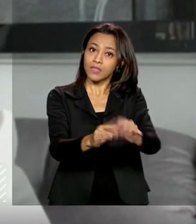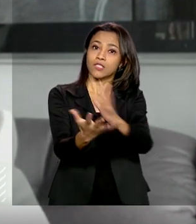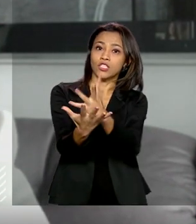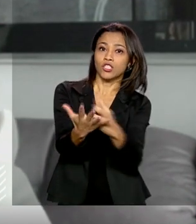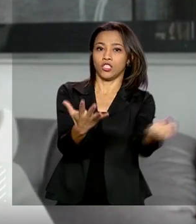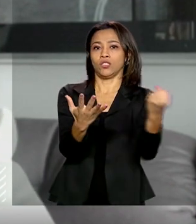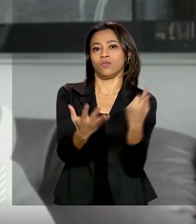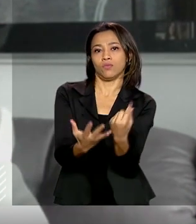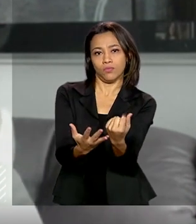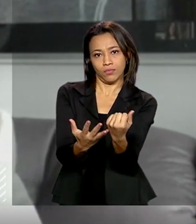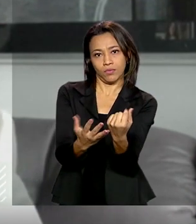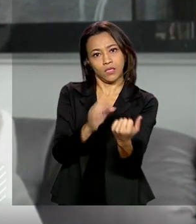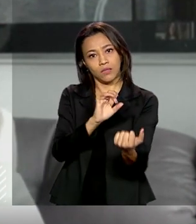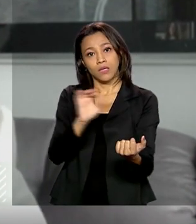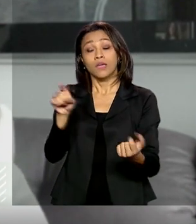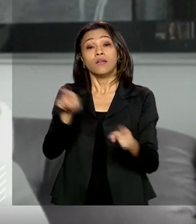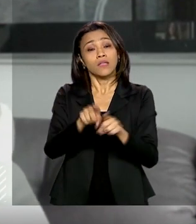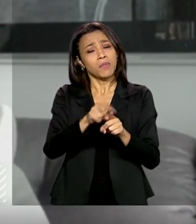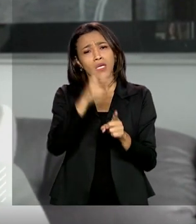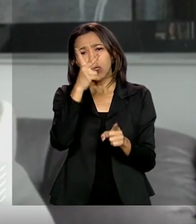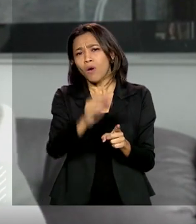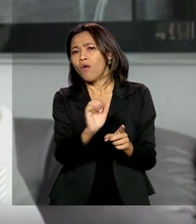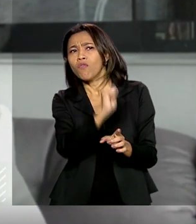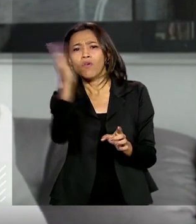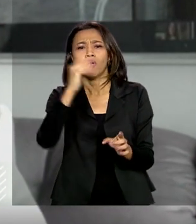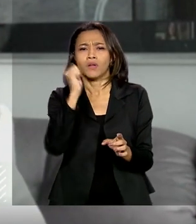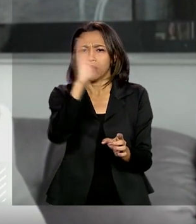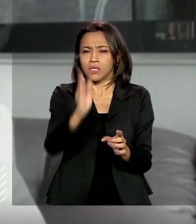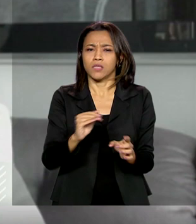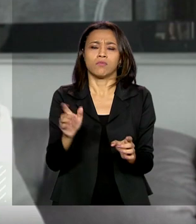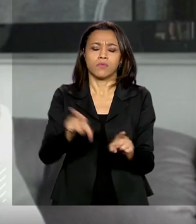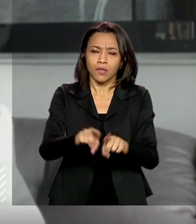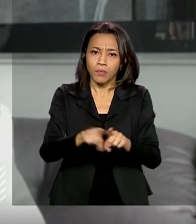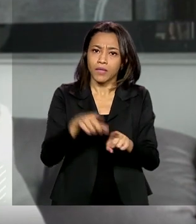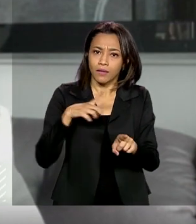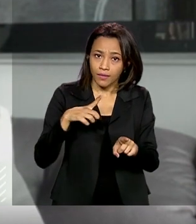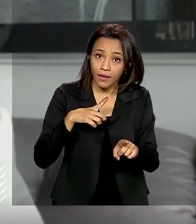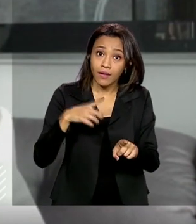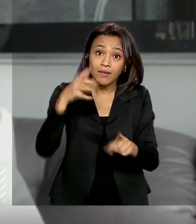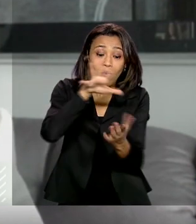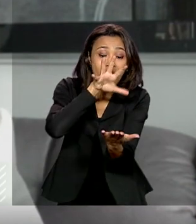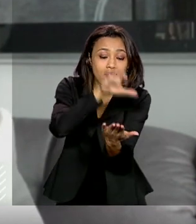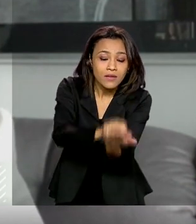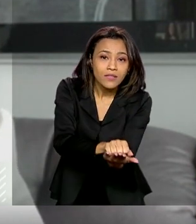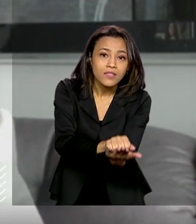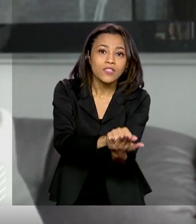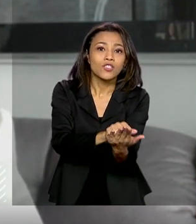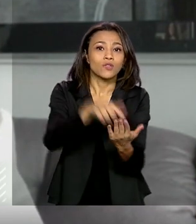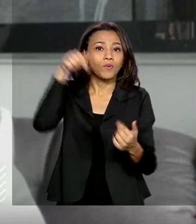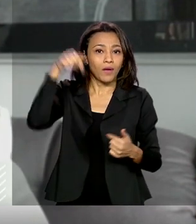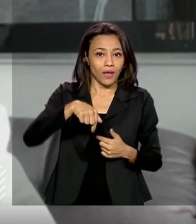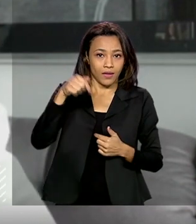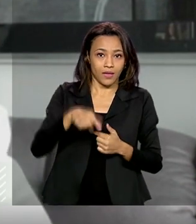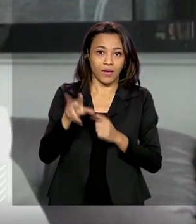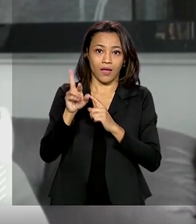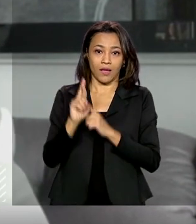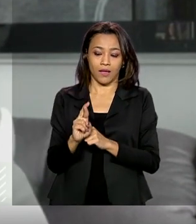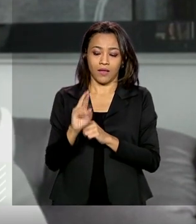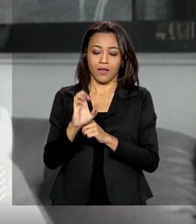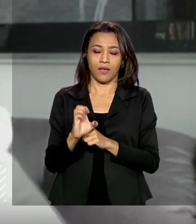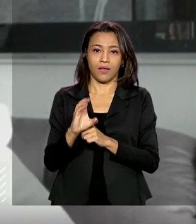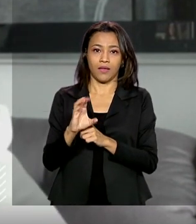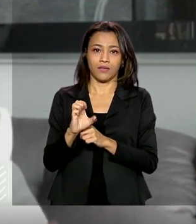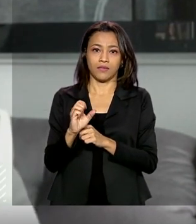plataformas digitais lá do exterior. E aí, então, haveria que ter, precisaria ter um registro aqui na Receita Federal, para que essas